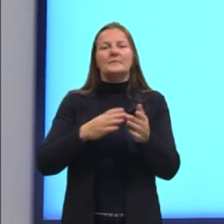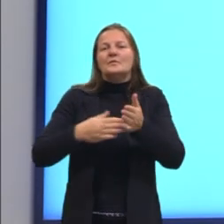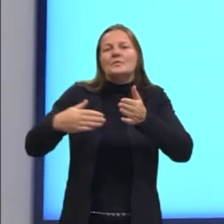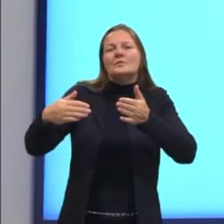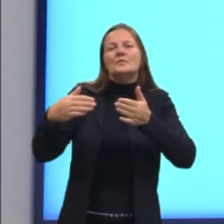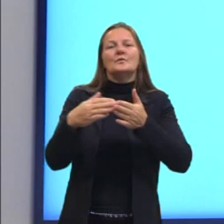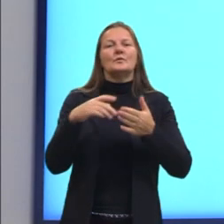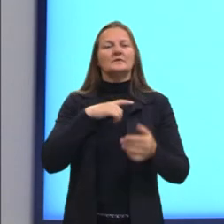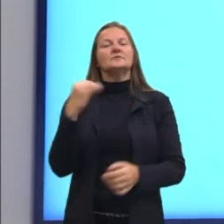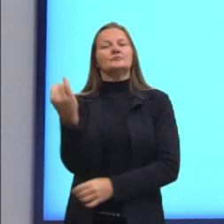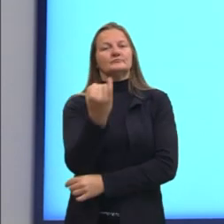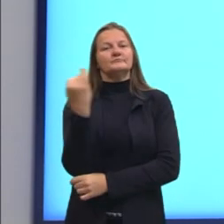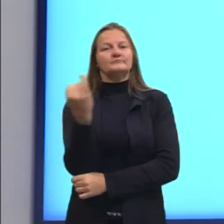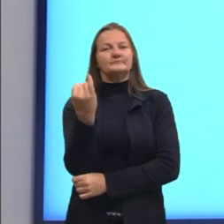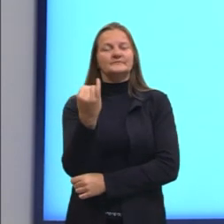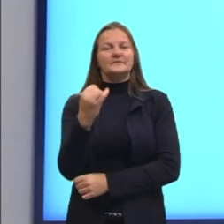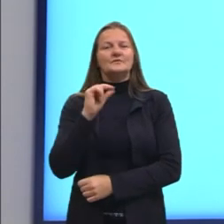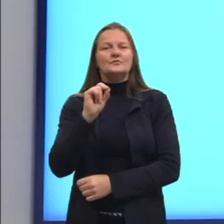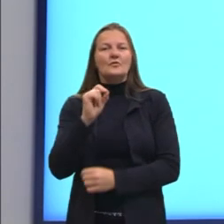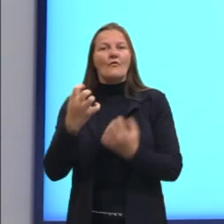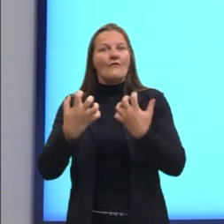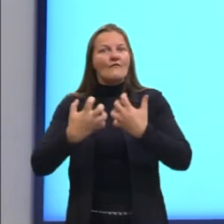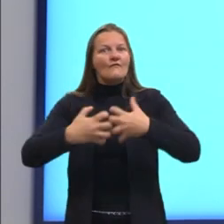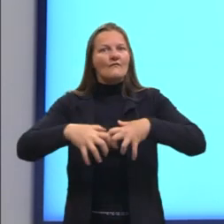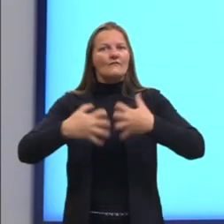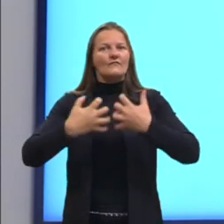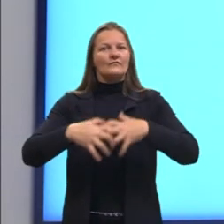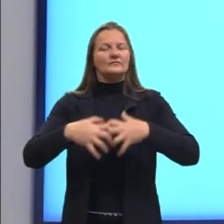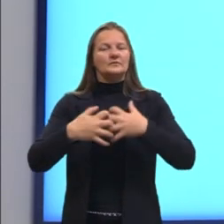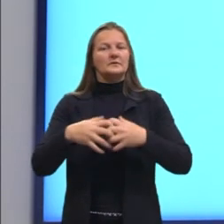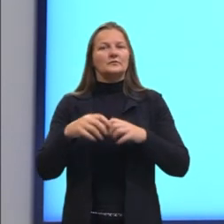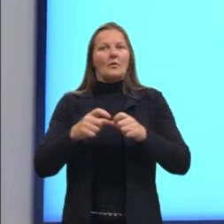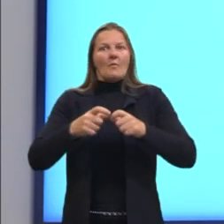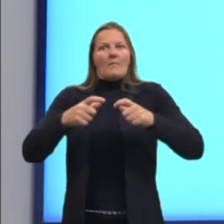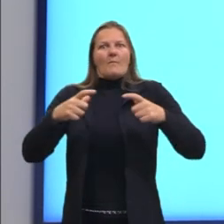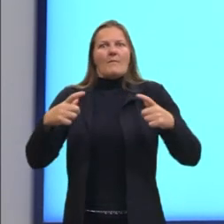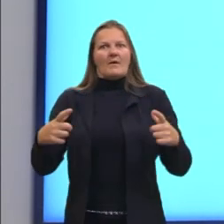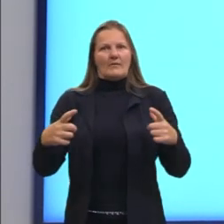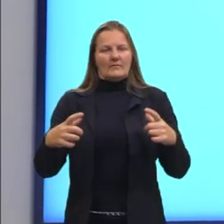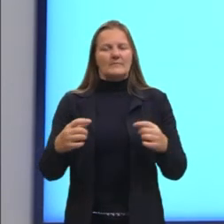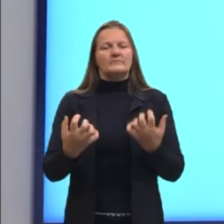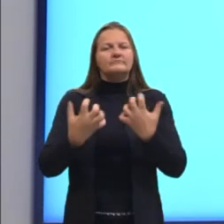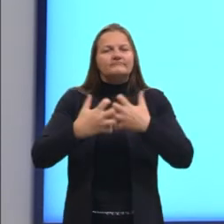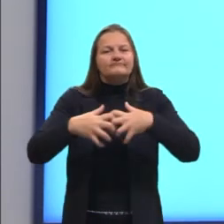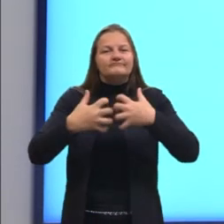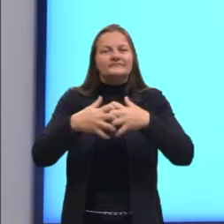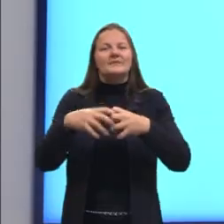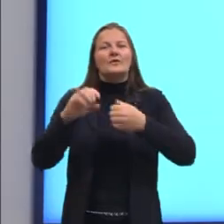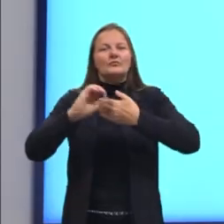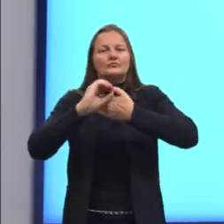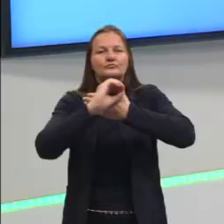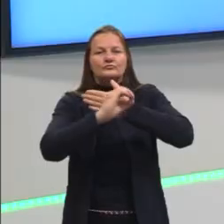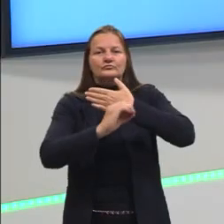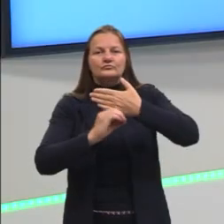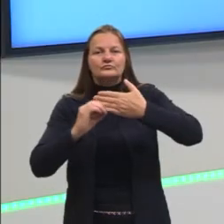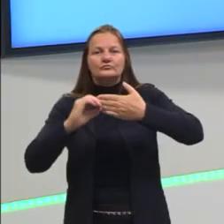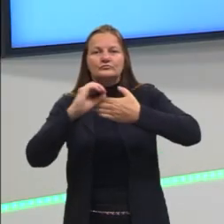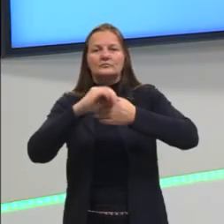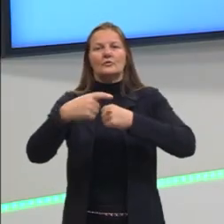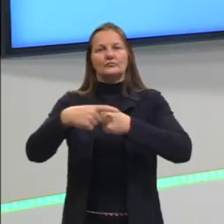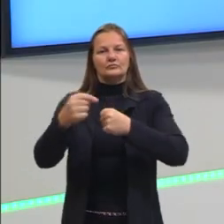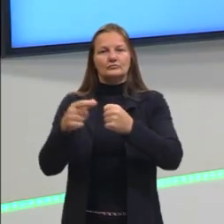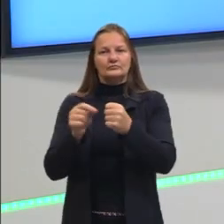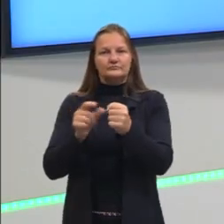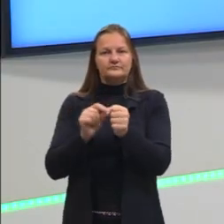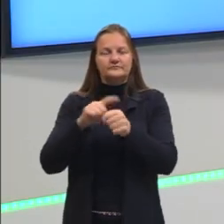elas são importantes para um bom funcionamento de algo maior. Assim são as organelas. Cada uma